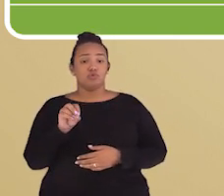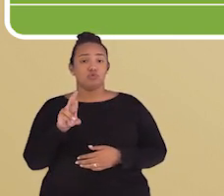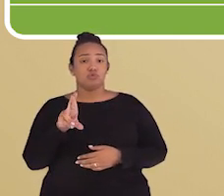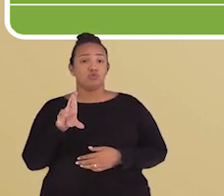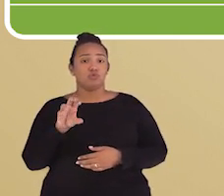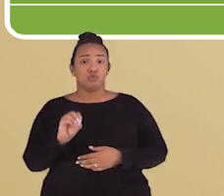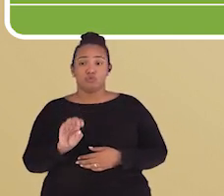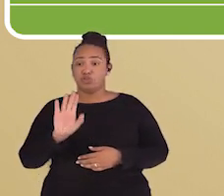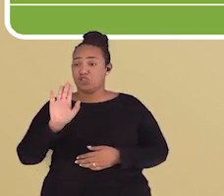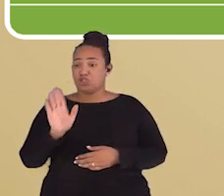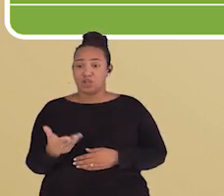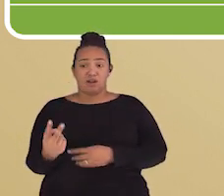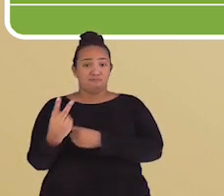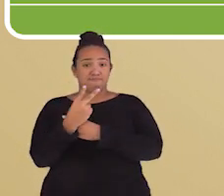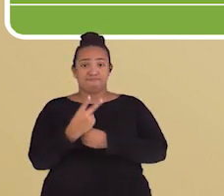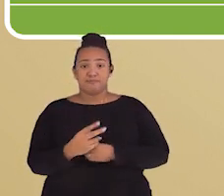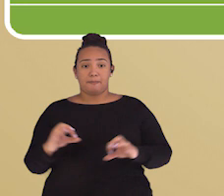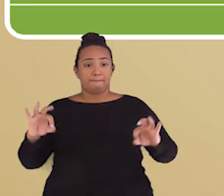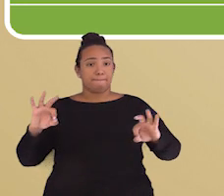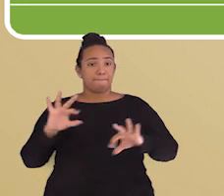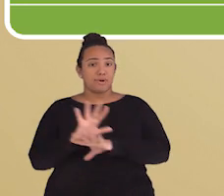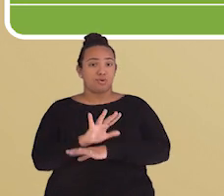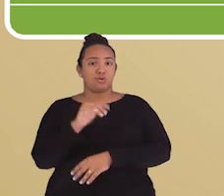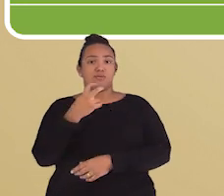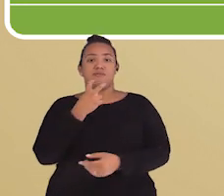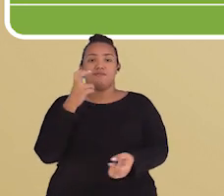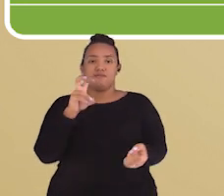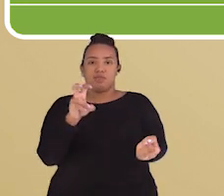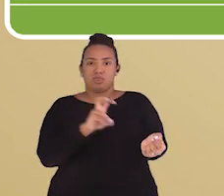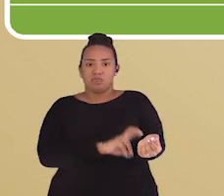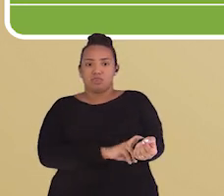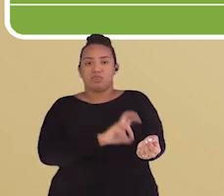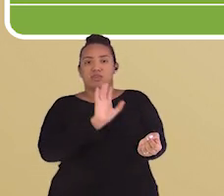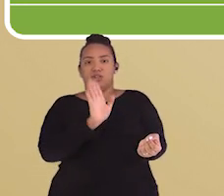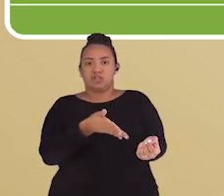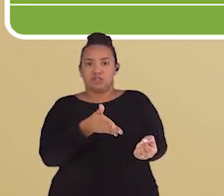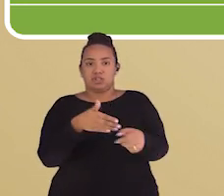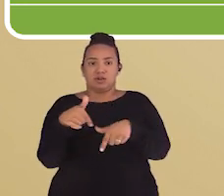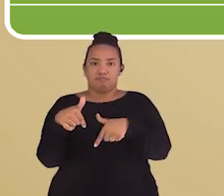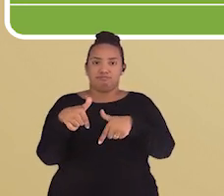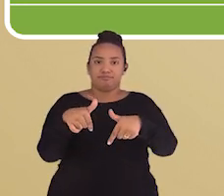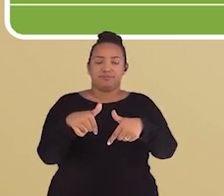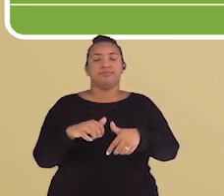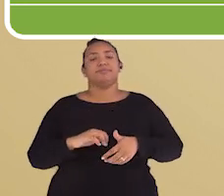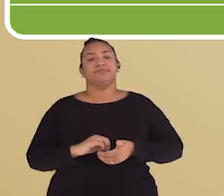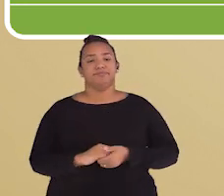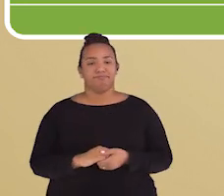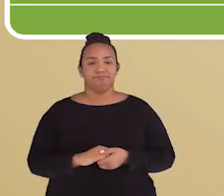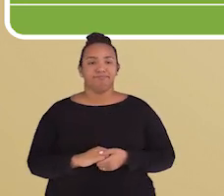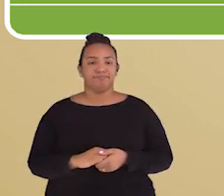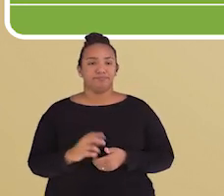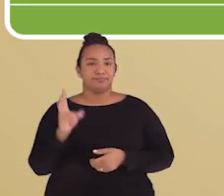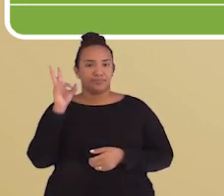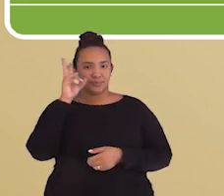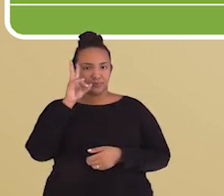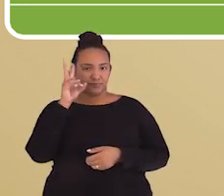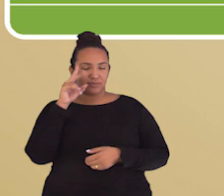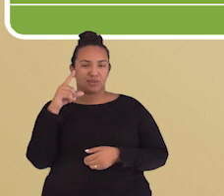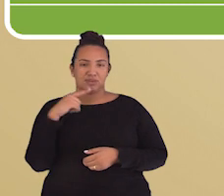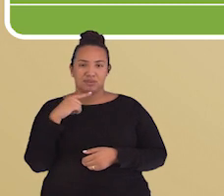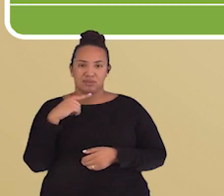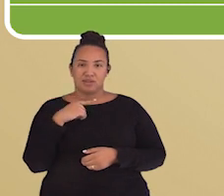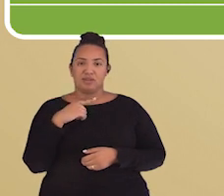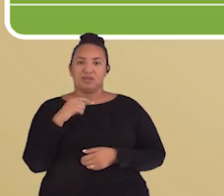já injeta os anticorpos prontos para lutar contra esse veneno por uma imunização passiva. Lembram da